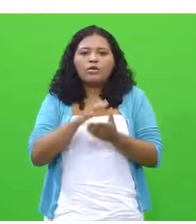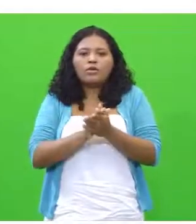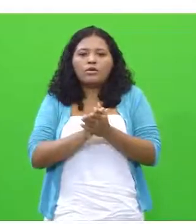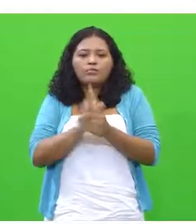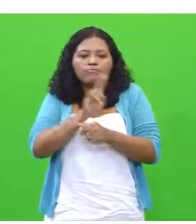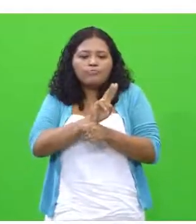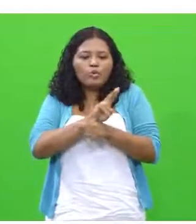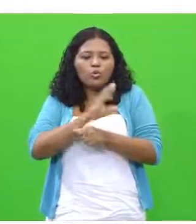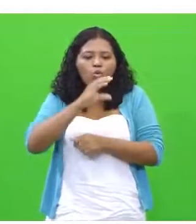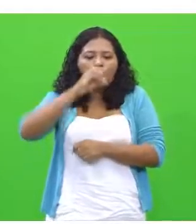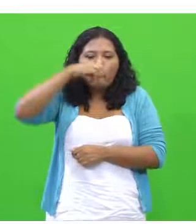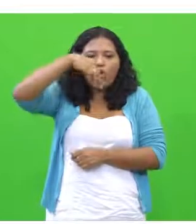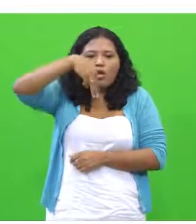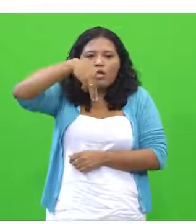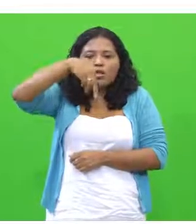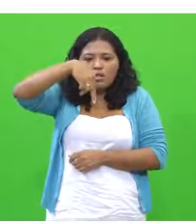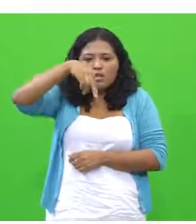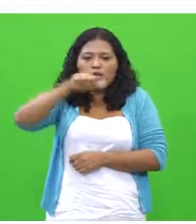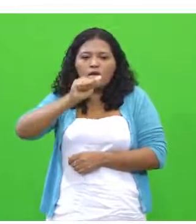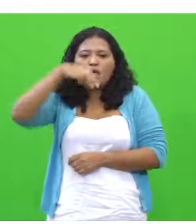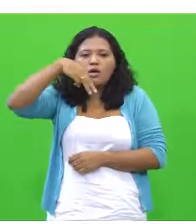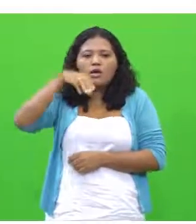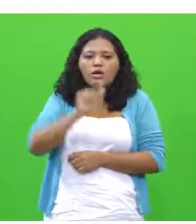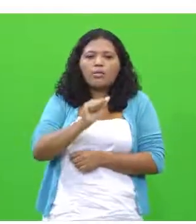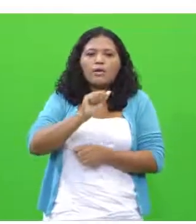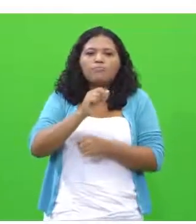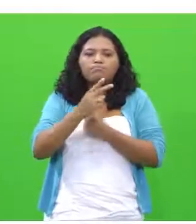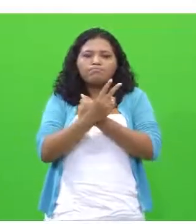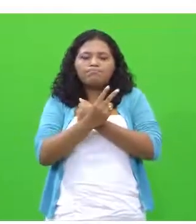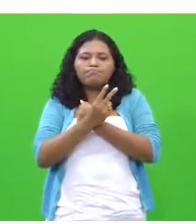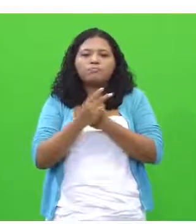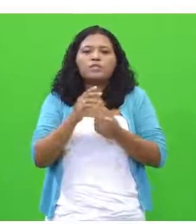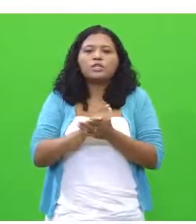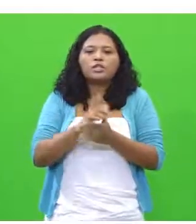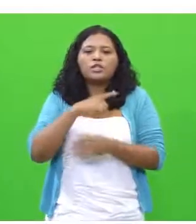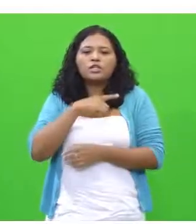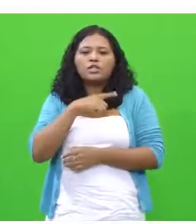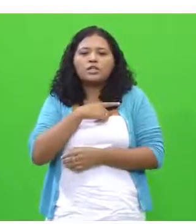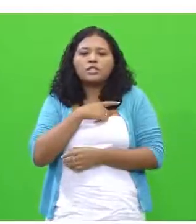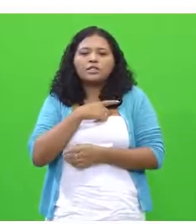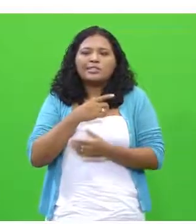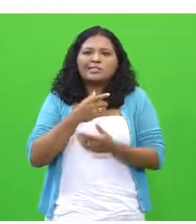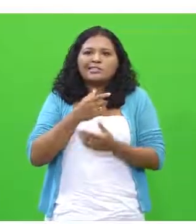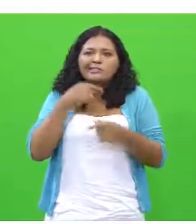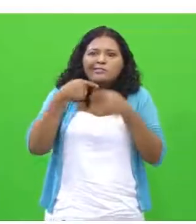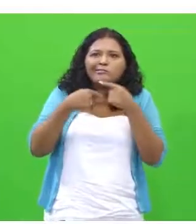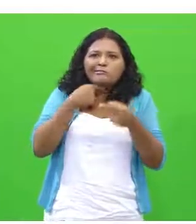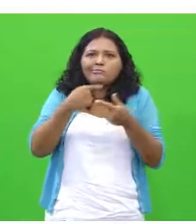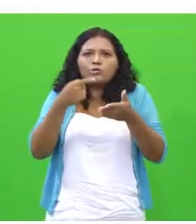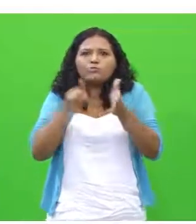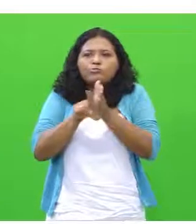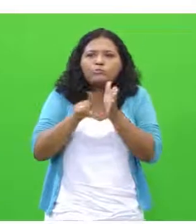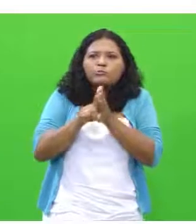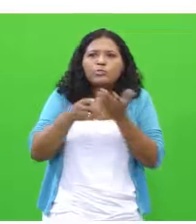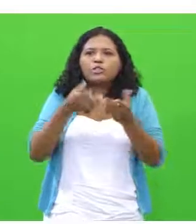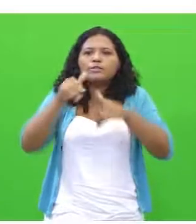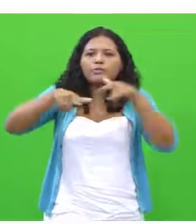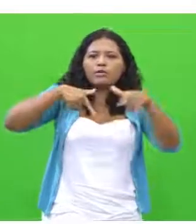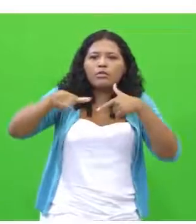do Conan, que é uma situação que é questionada pelas empresas que trabalham com publicidade.